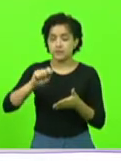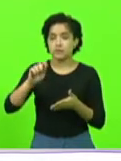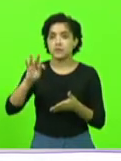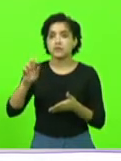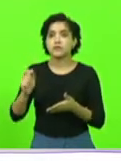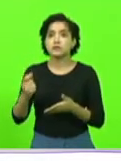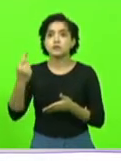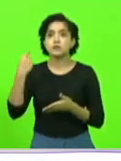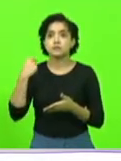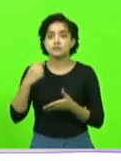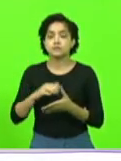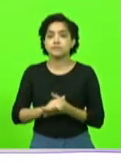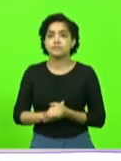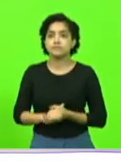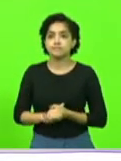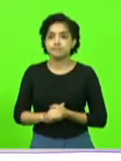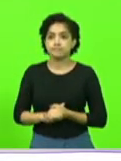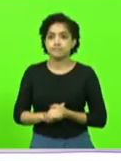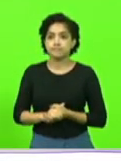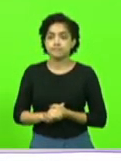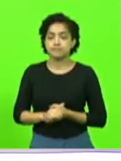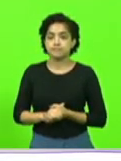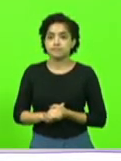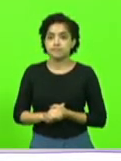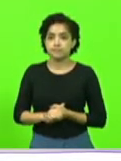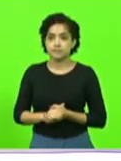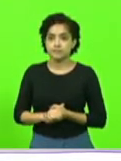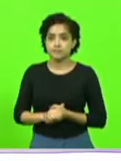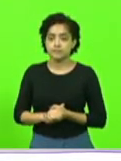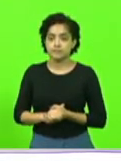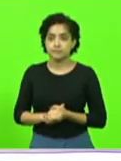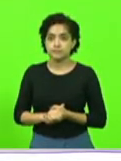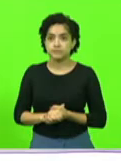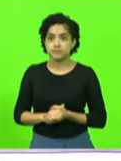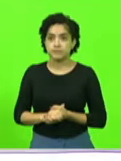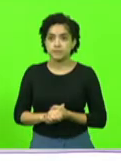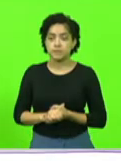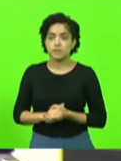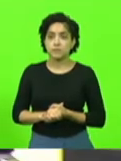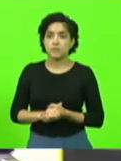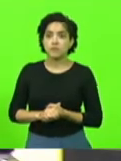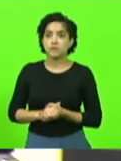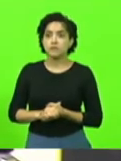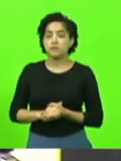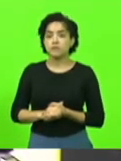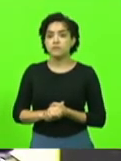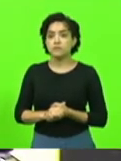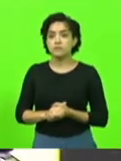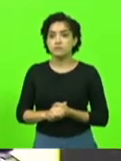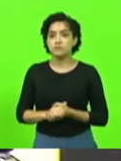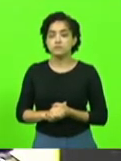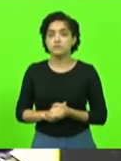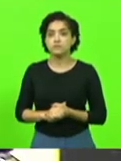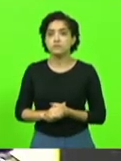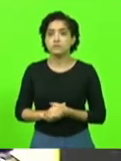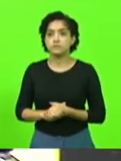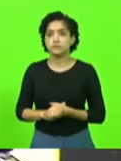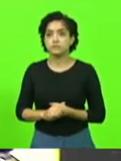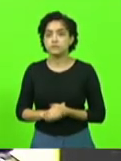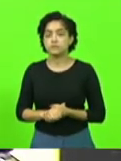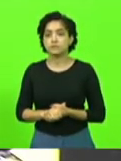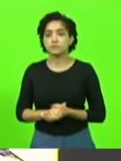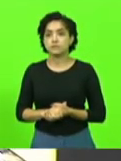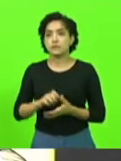anterior. Por gentileza, deputado. É um prazer, senhor presidente, senhores deputados, senhoras deputadas, fazer a leitura da